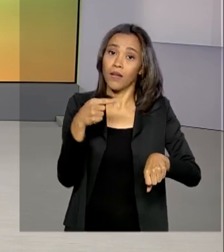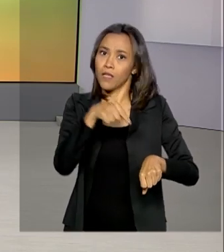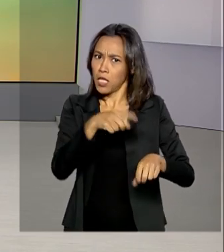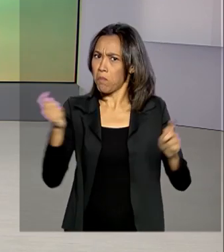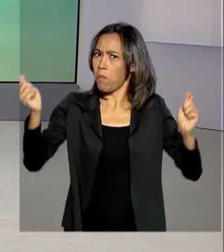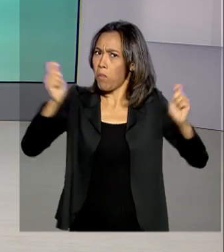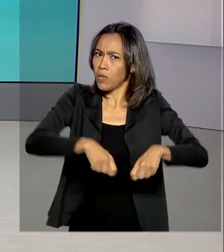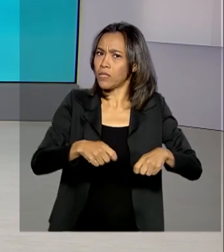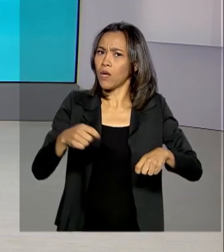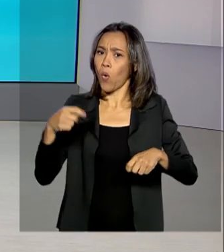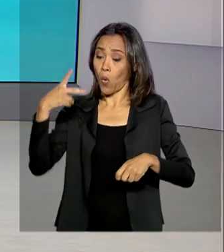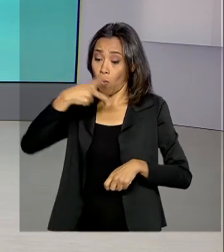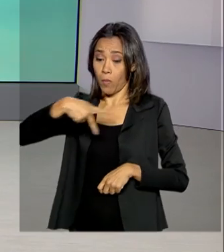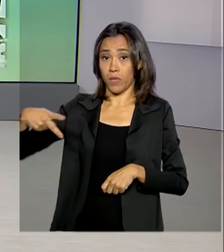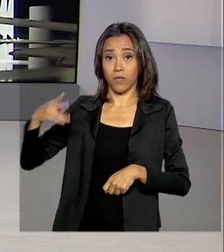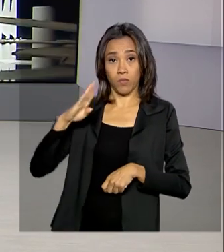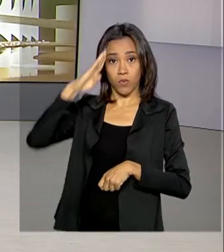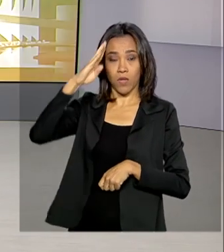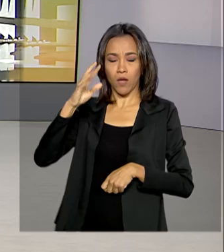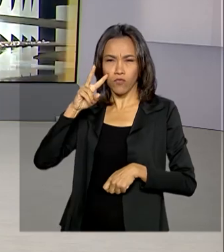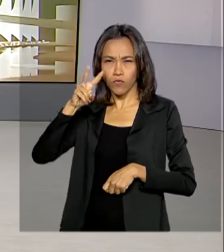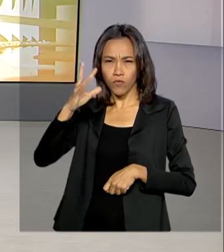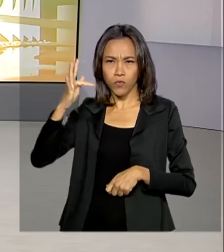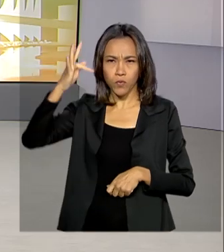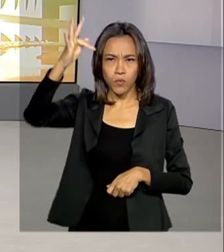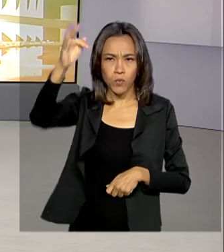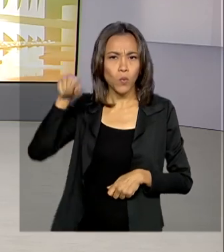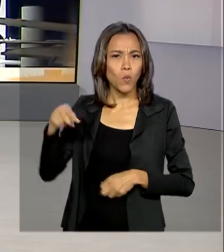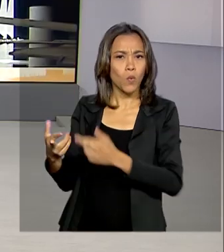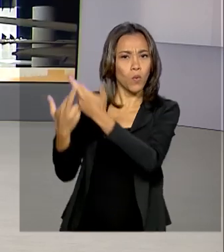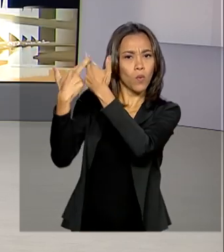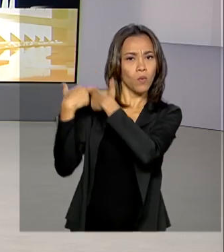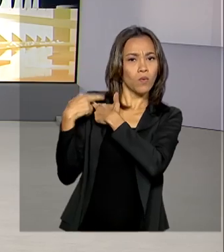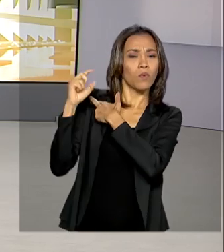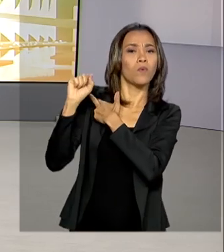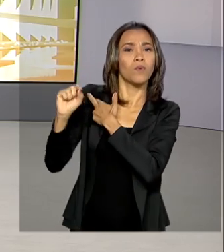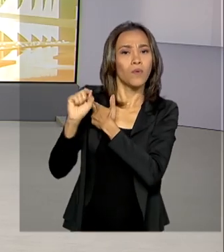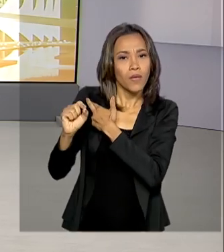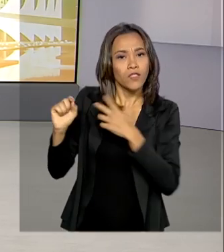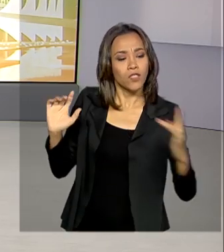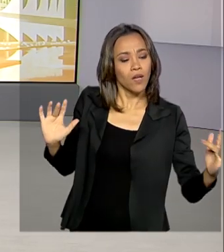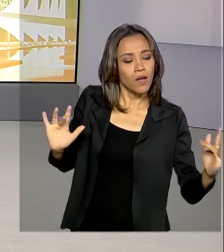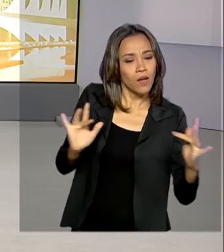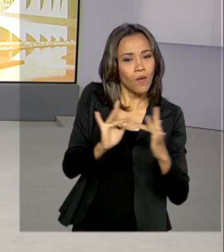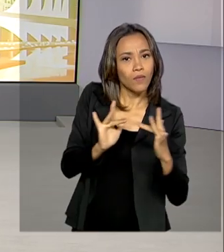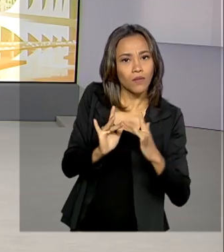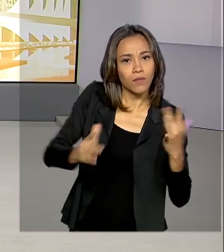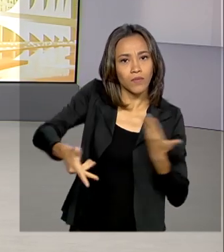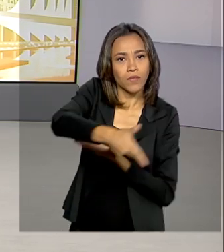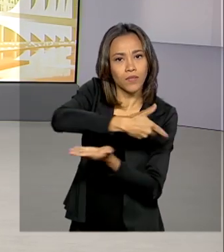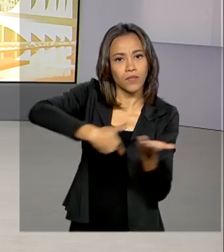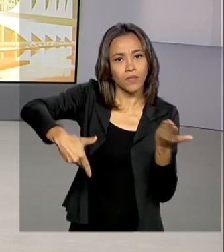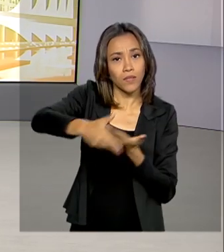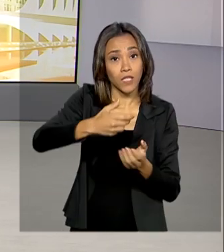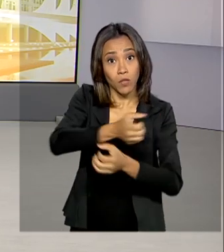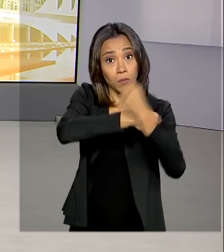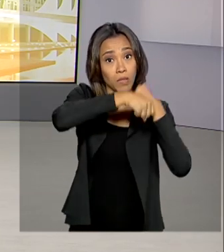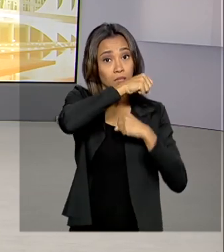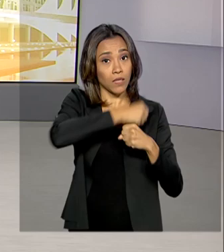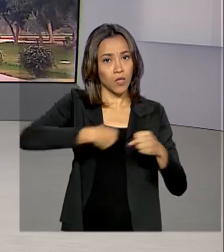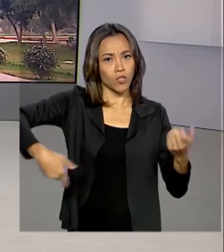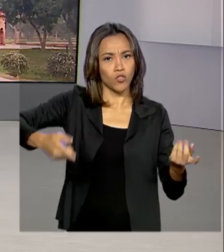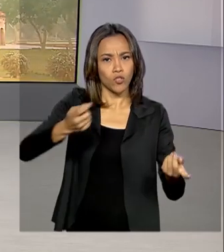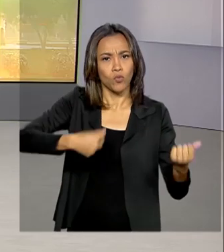De olho no futuro, o presidente Jair Bolsonaro tem a missão de incrementar esse intercâmbio comercial que movimentou no ano passado